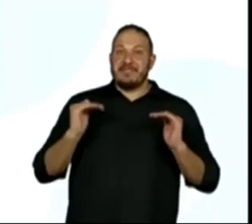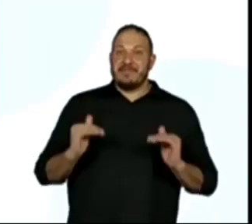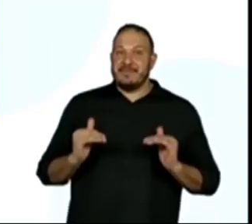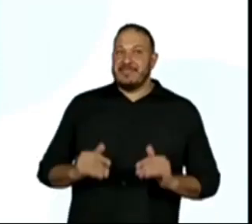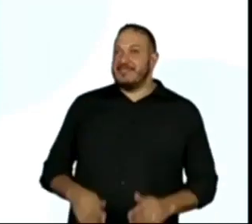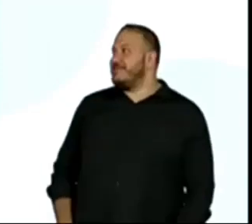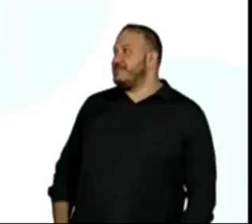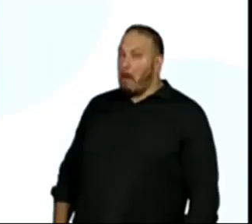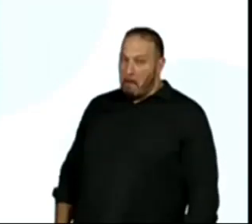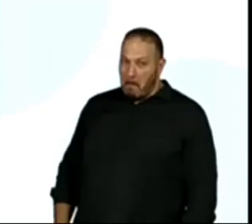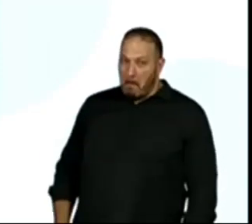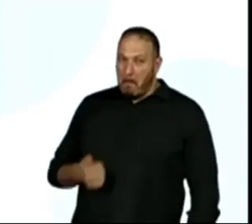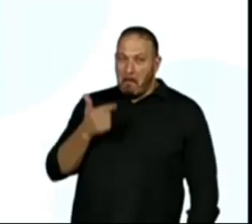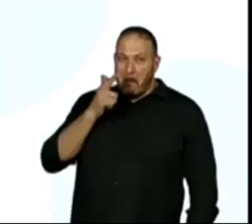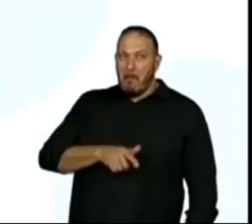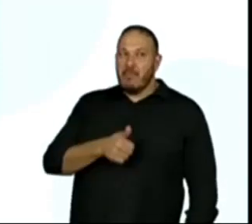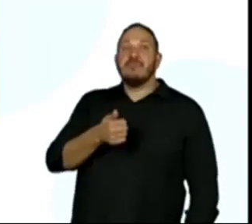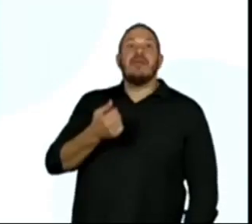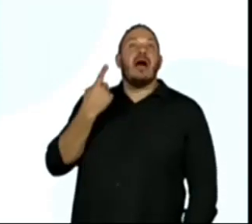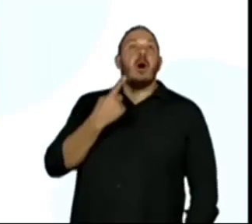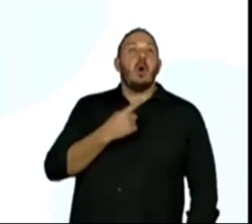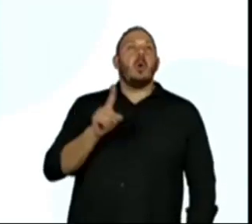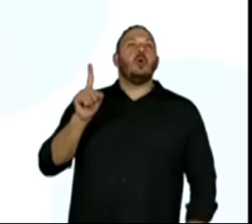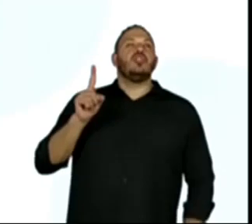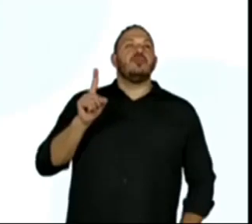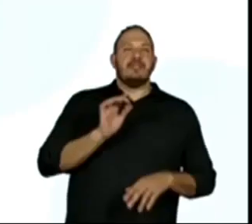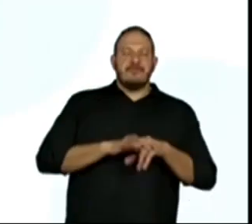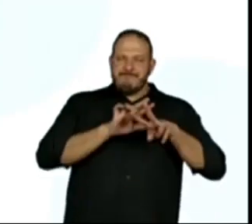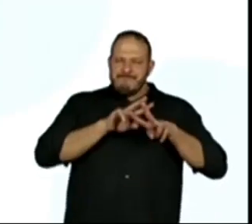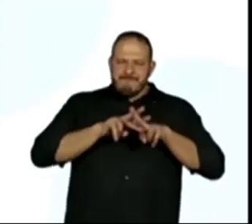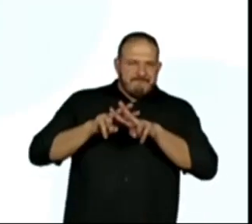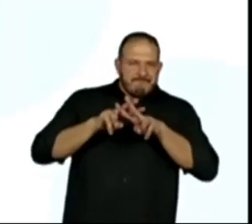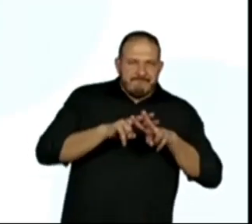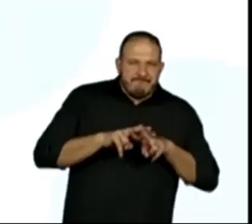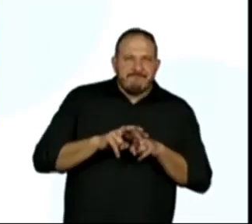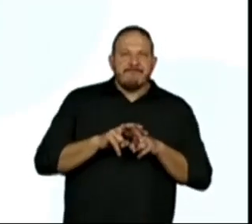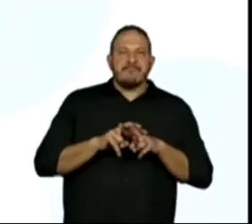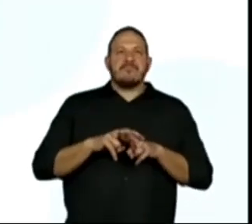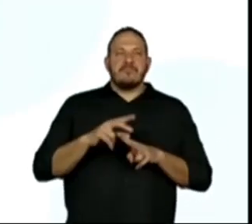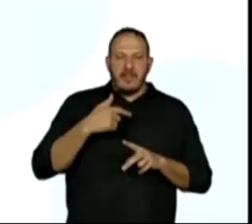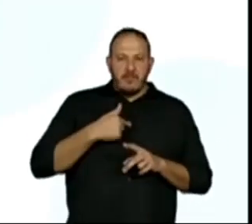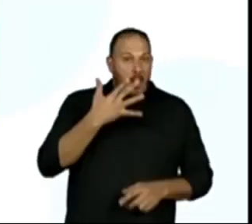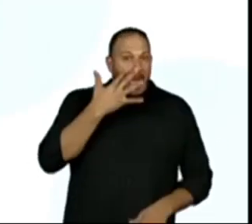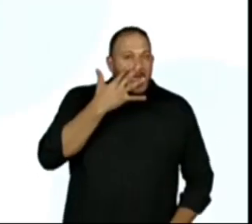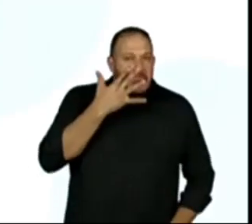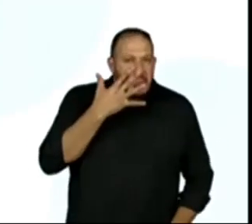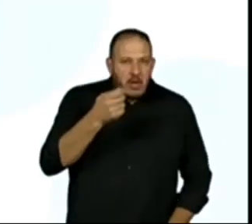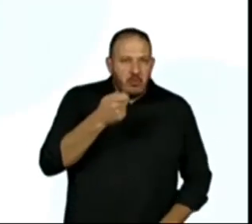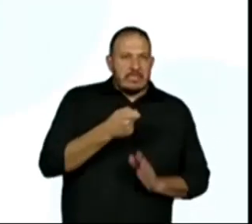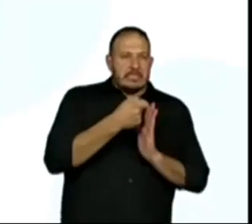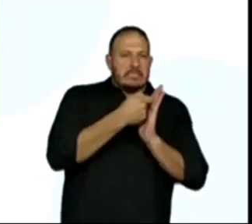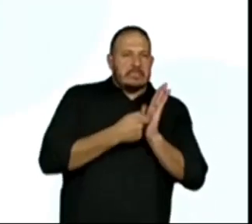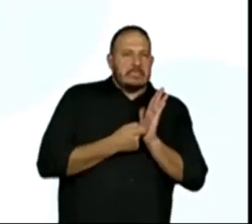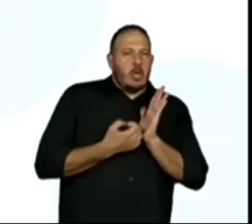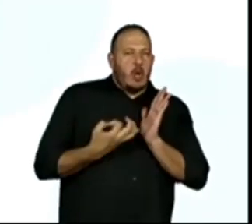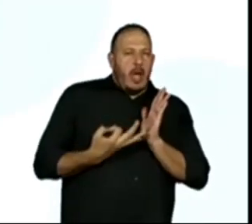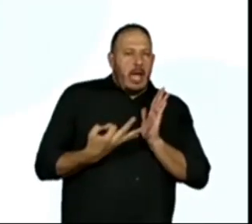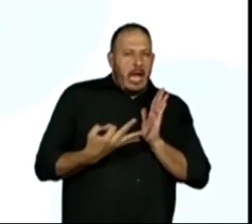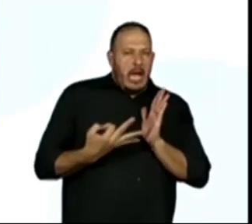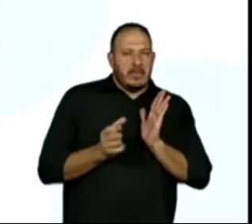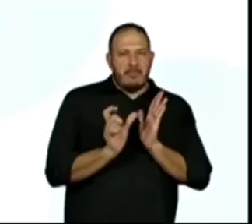Estamos indo. E a última conferência é... Ficou atento a grafia correta das palavras?